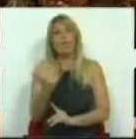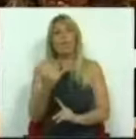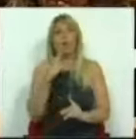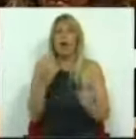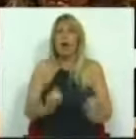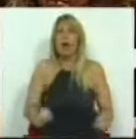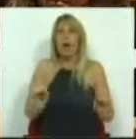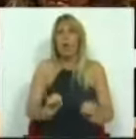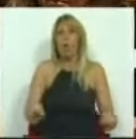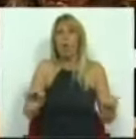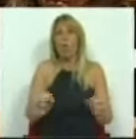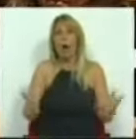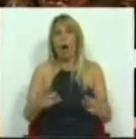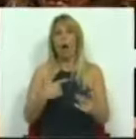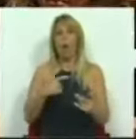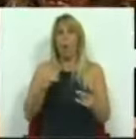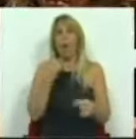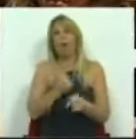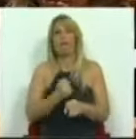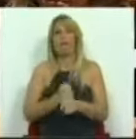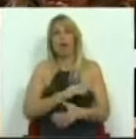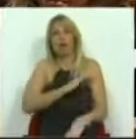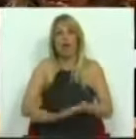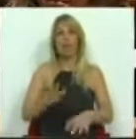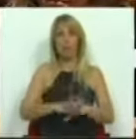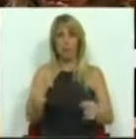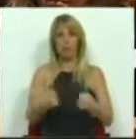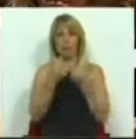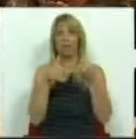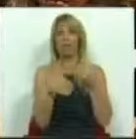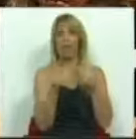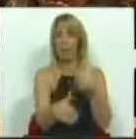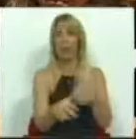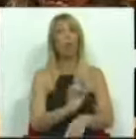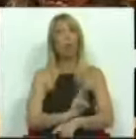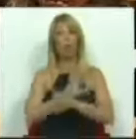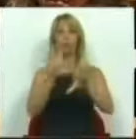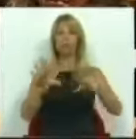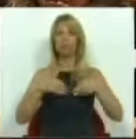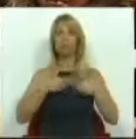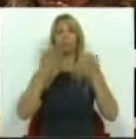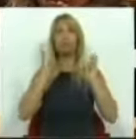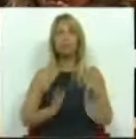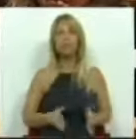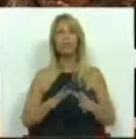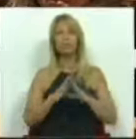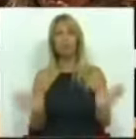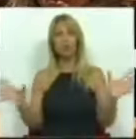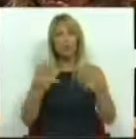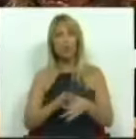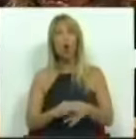fazer perante os desafios que temos pela frente. Por isso, desde logo, assumimos a necessidade de adequar a racionalização